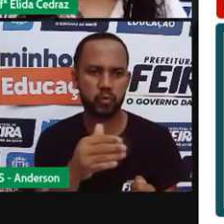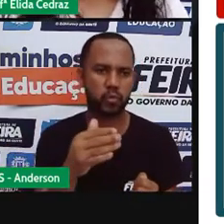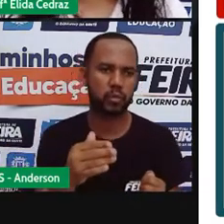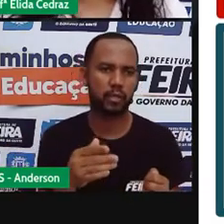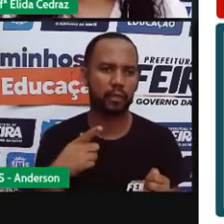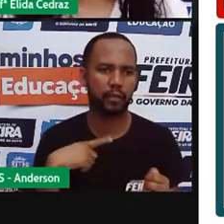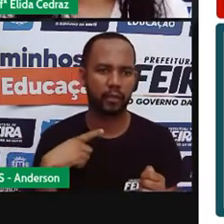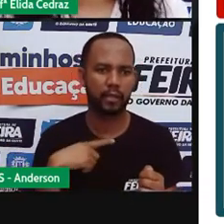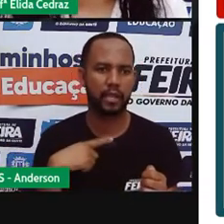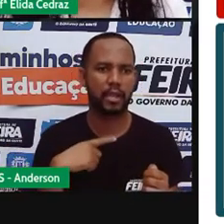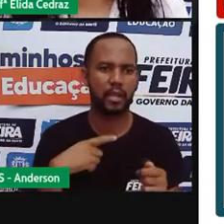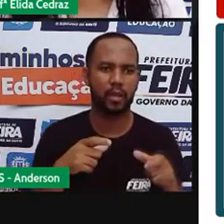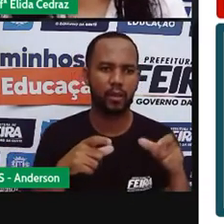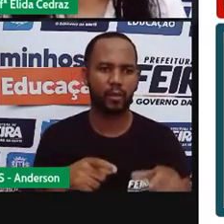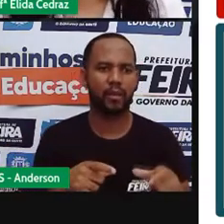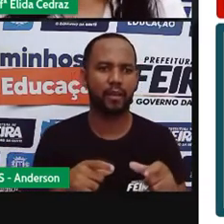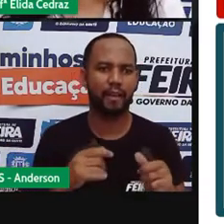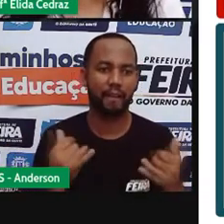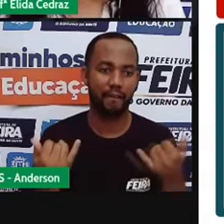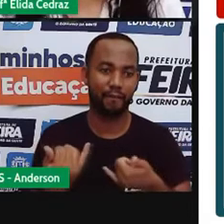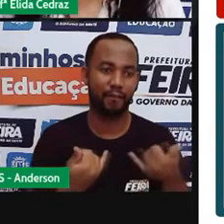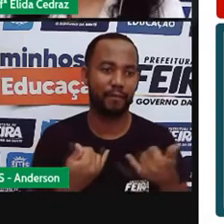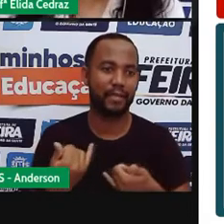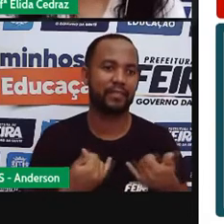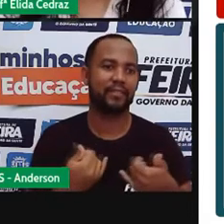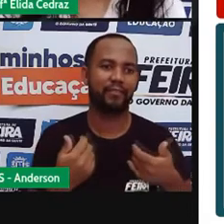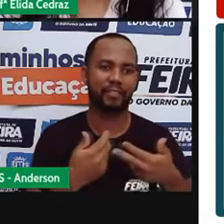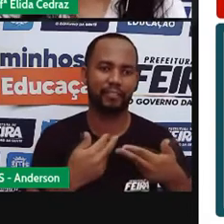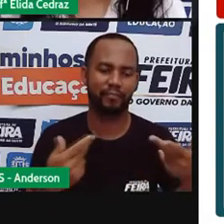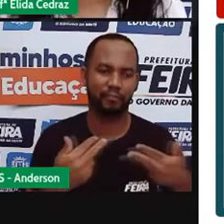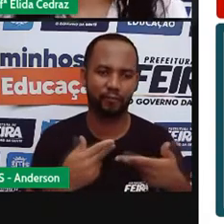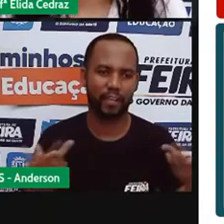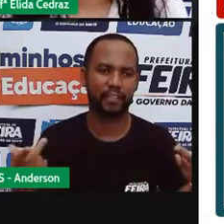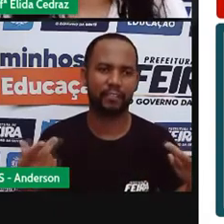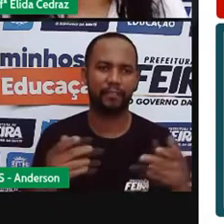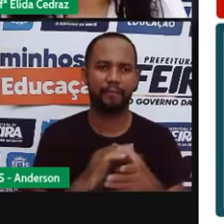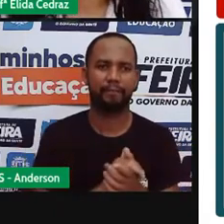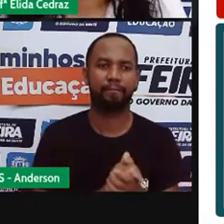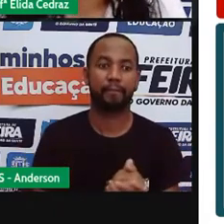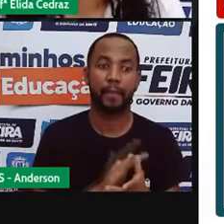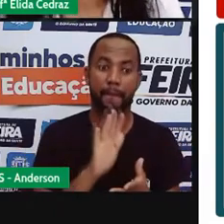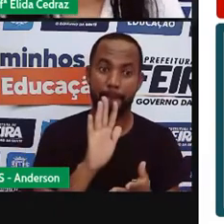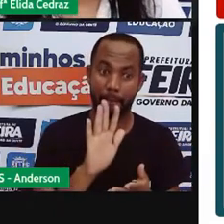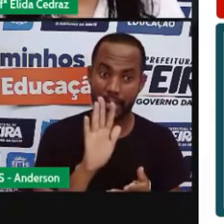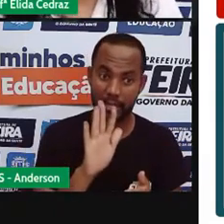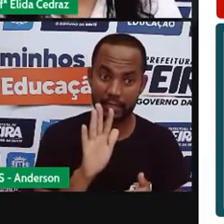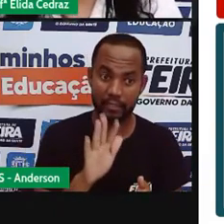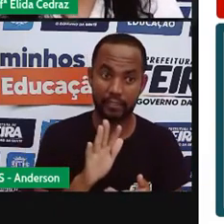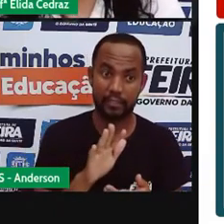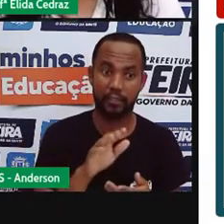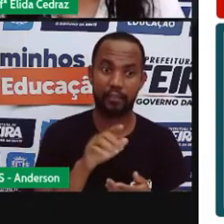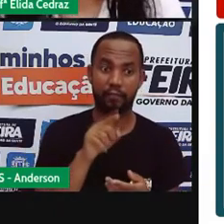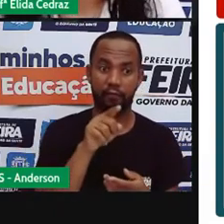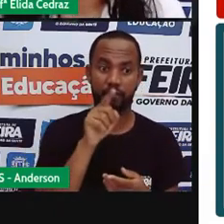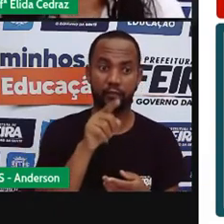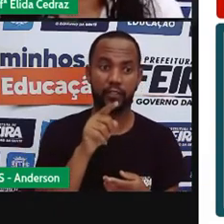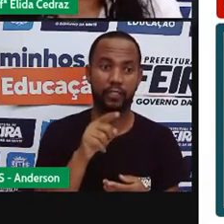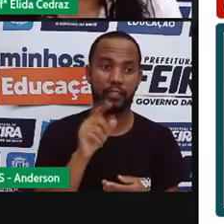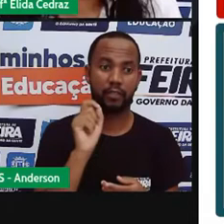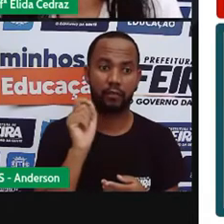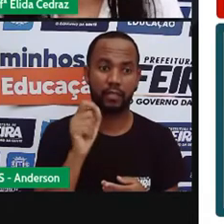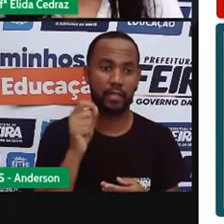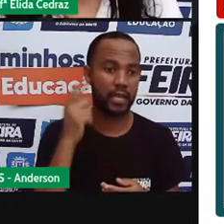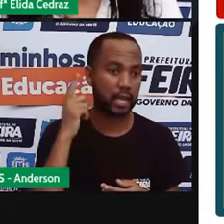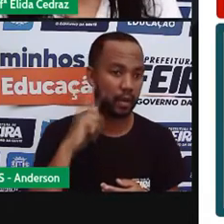acelerar. Isso é muito bom. Esse também é um texto instrutivo. Mas quando você comprar, adquirir ou